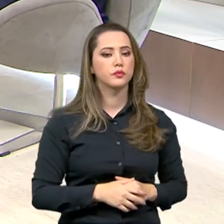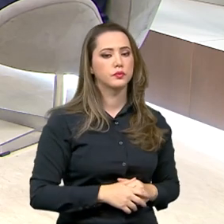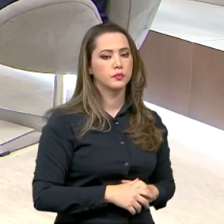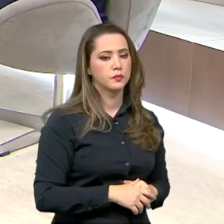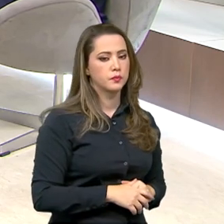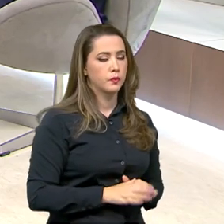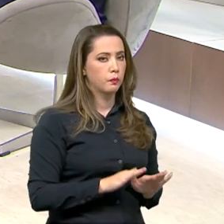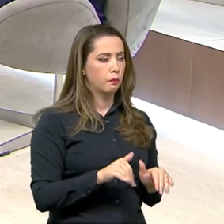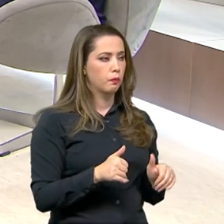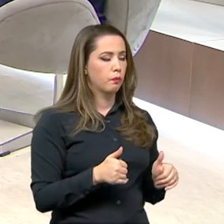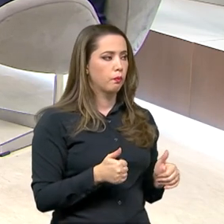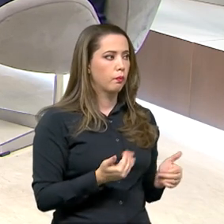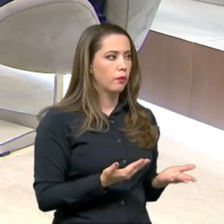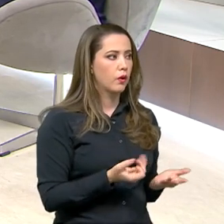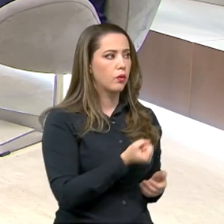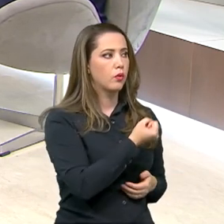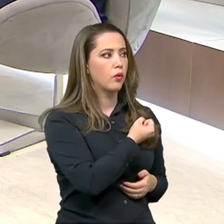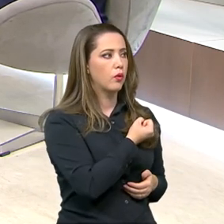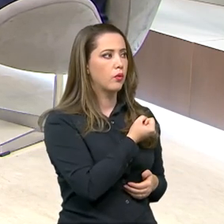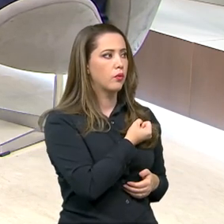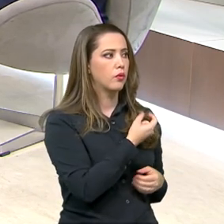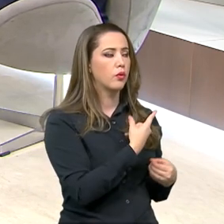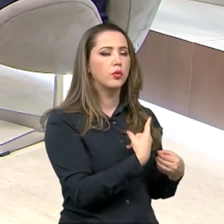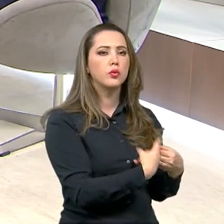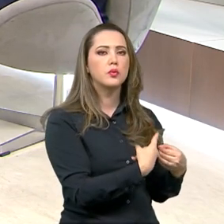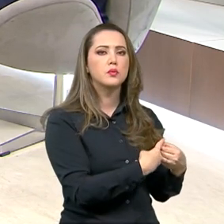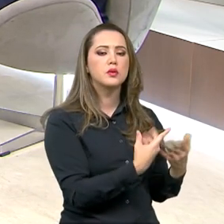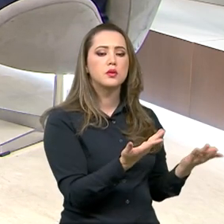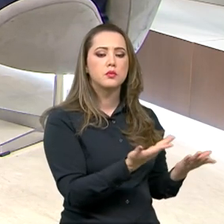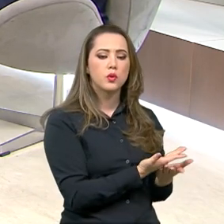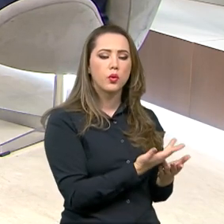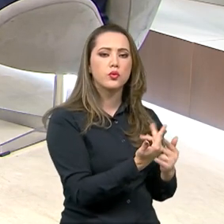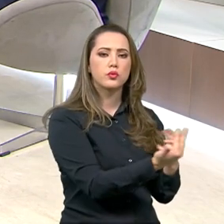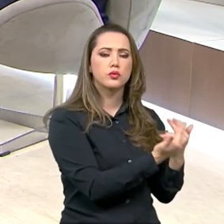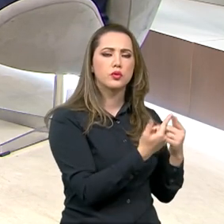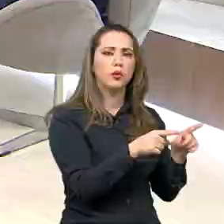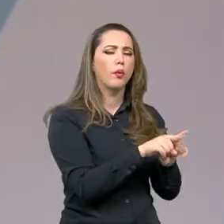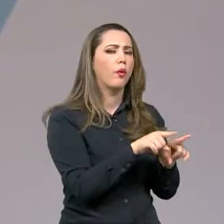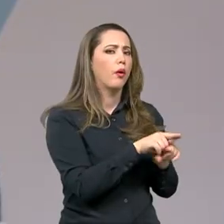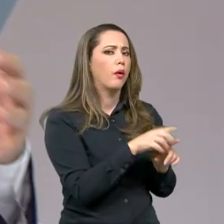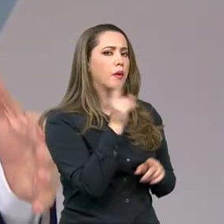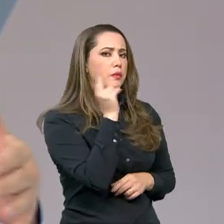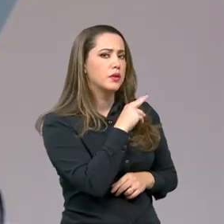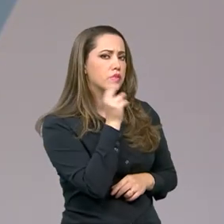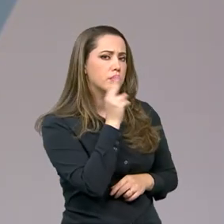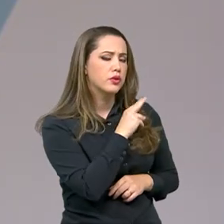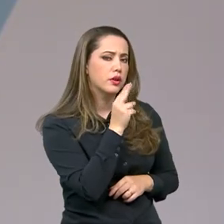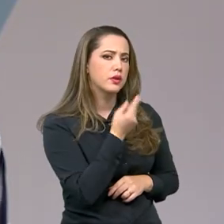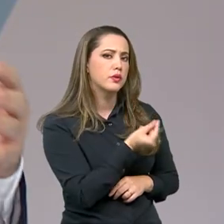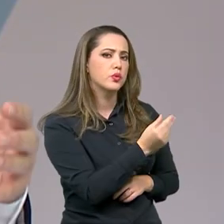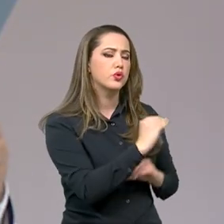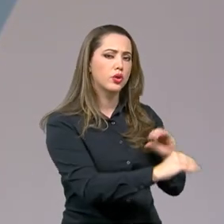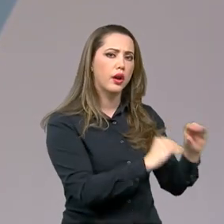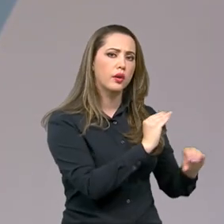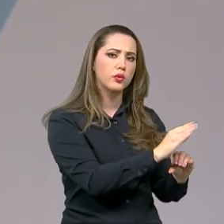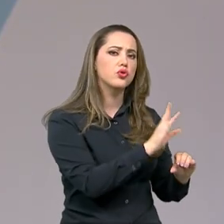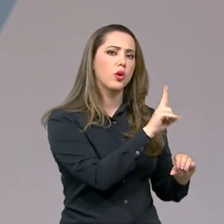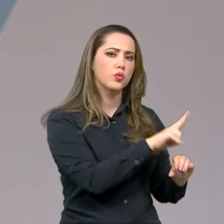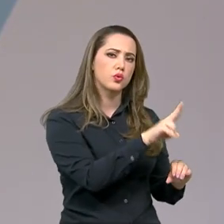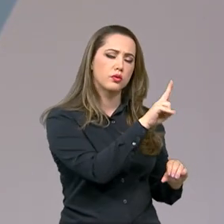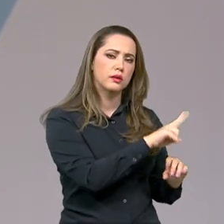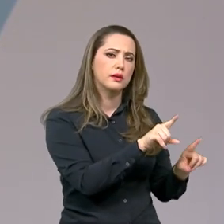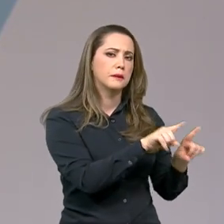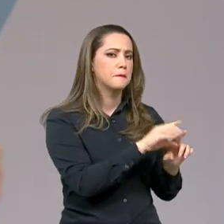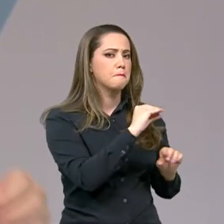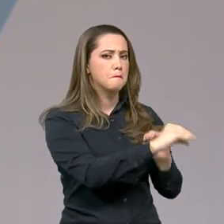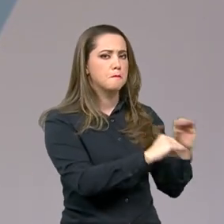municípios hoje que está sobre o estado de calamidade ou emergência e o volume de recursos que já foi repassado para